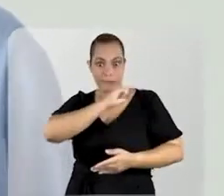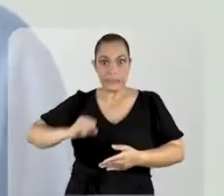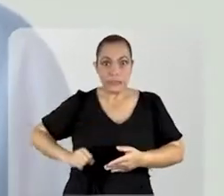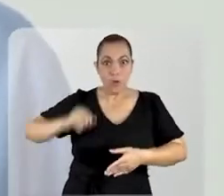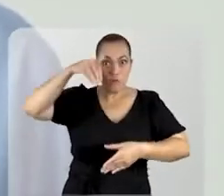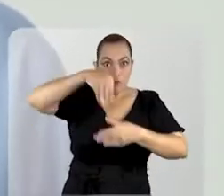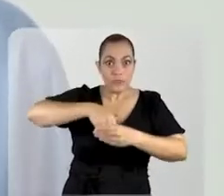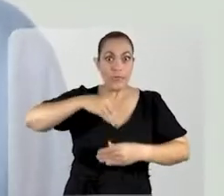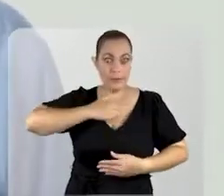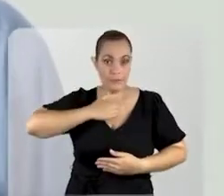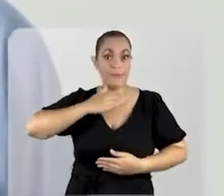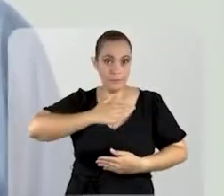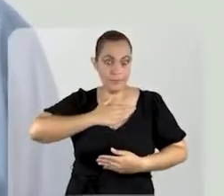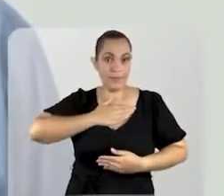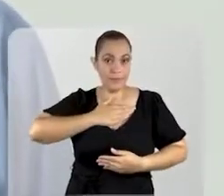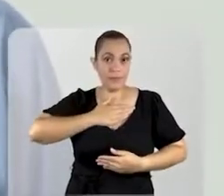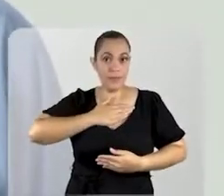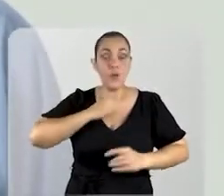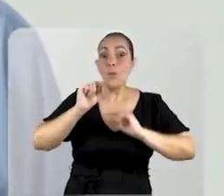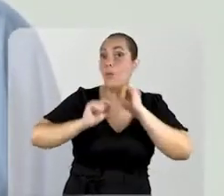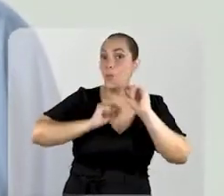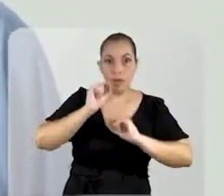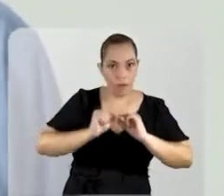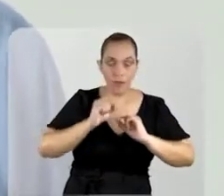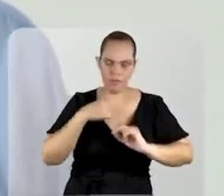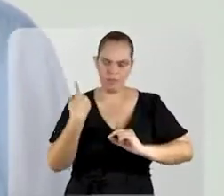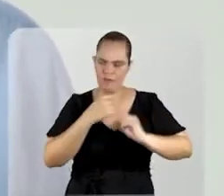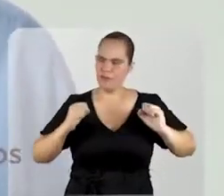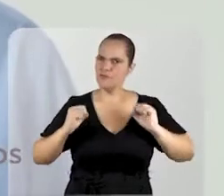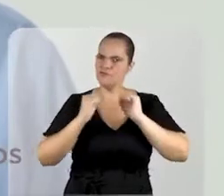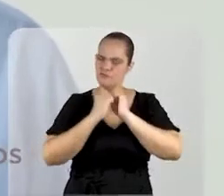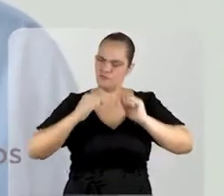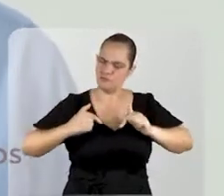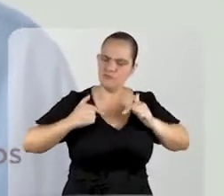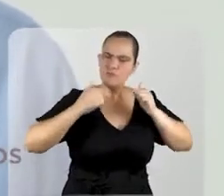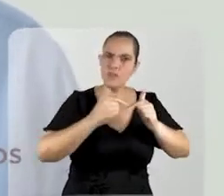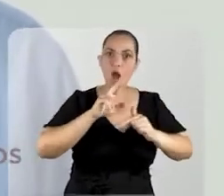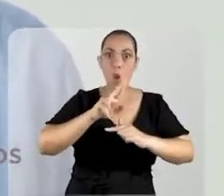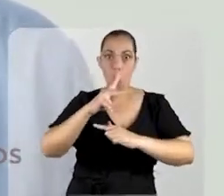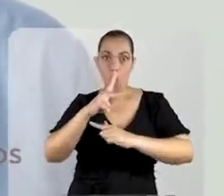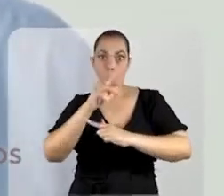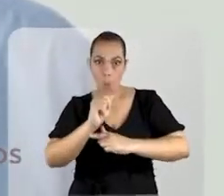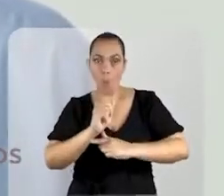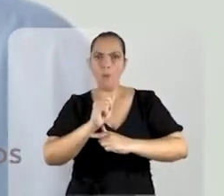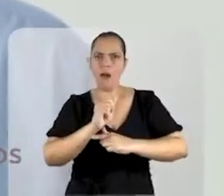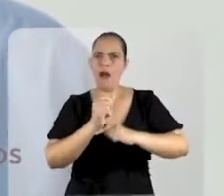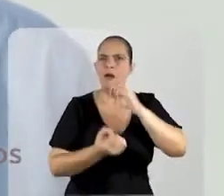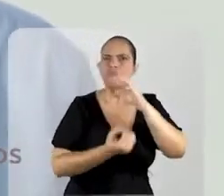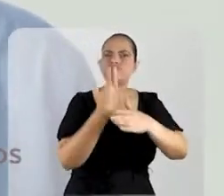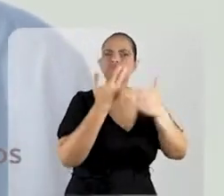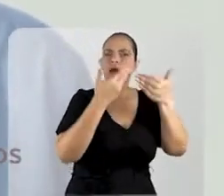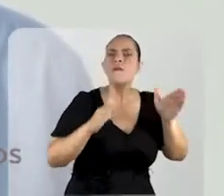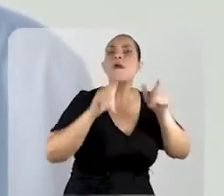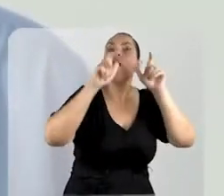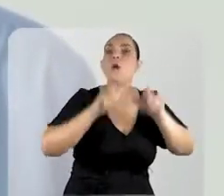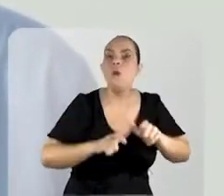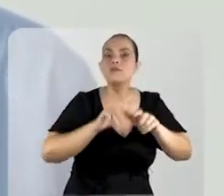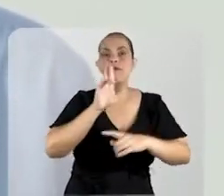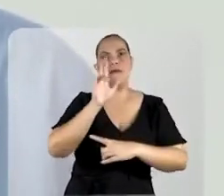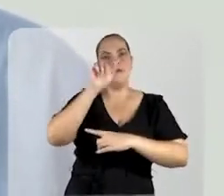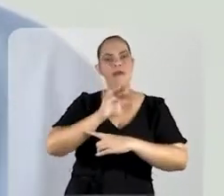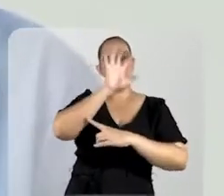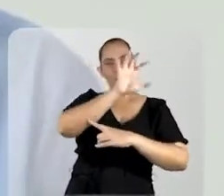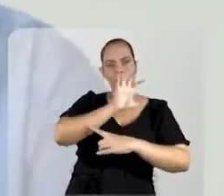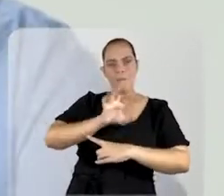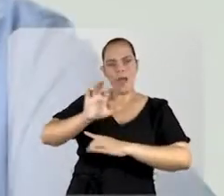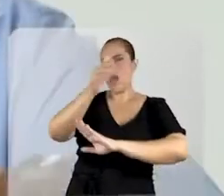Eleito senador, se você me honrar com o seu voto, vamos batalhar pela instalação de pelo menos uma